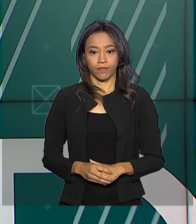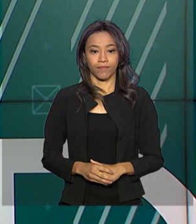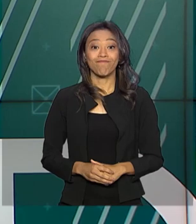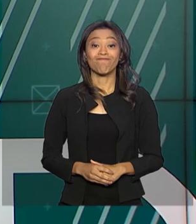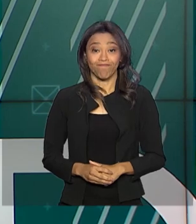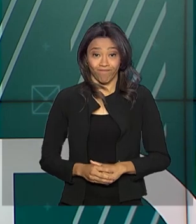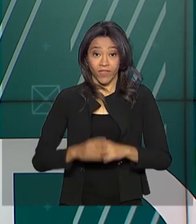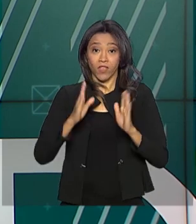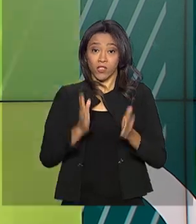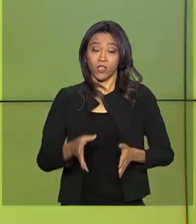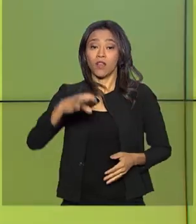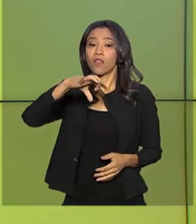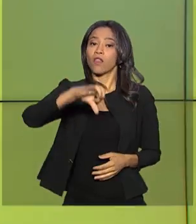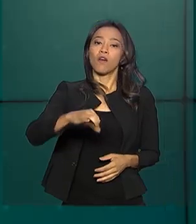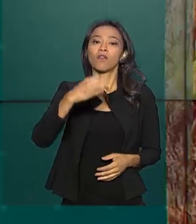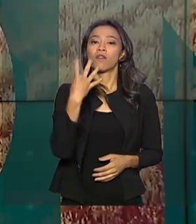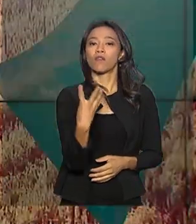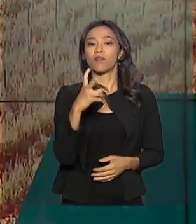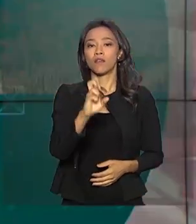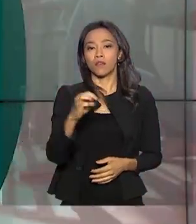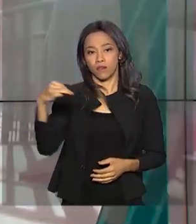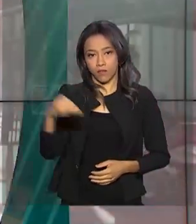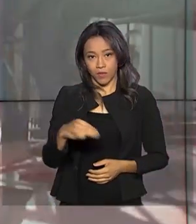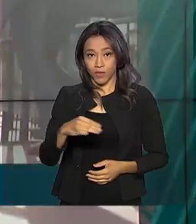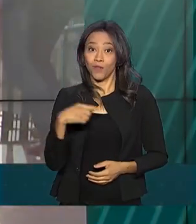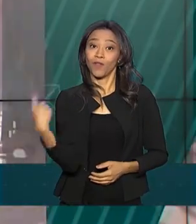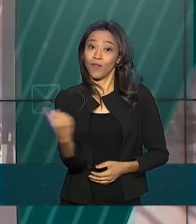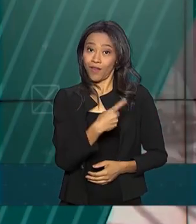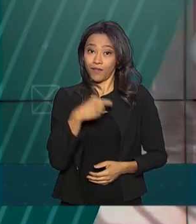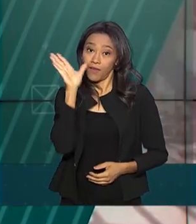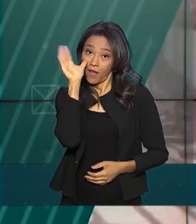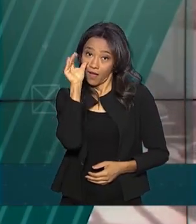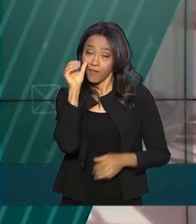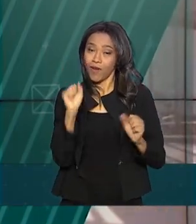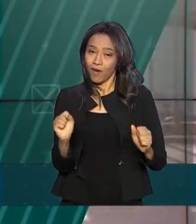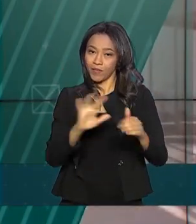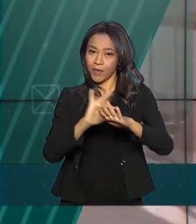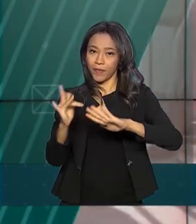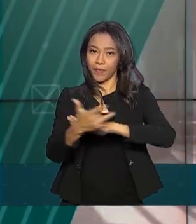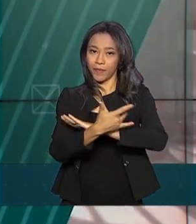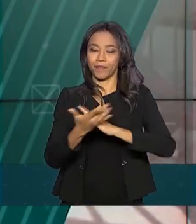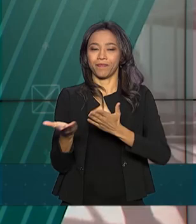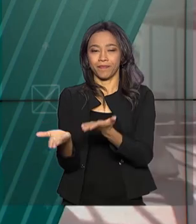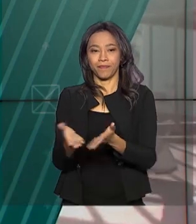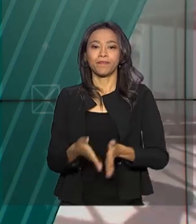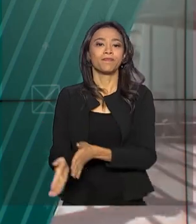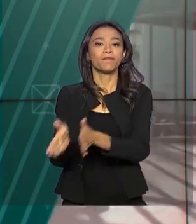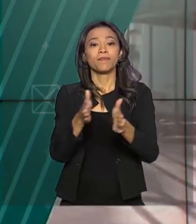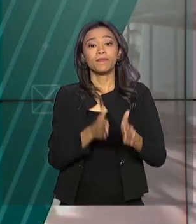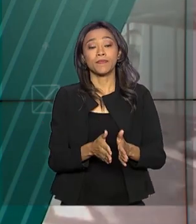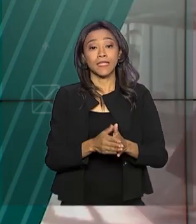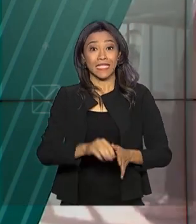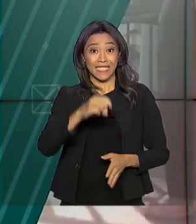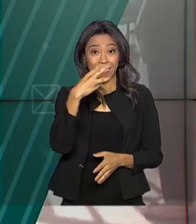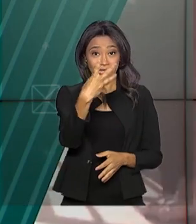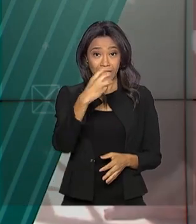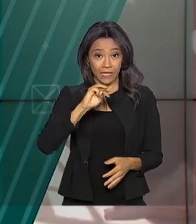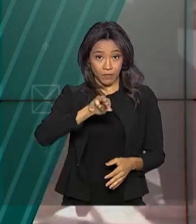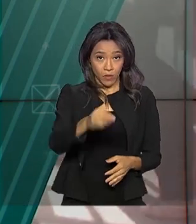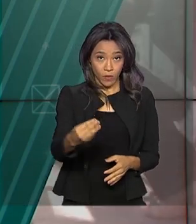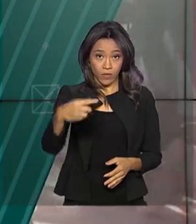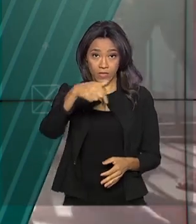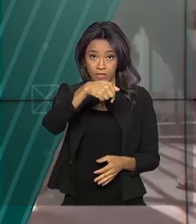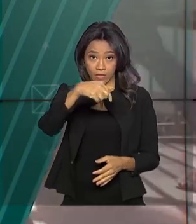São 9 horas e 45 minutos, estamos ao vivo também pelas redes sociais. 3 milhões e